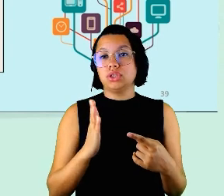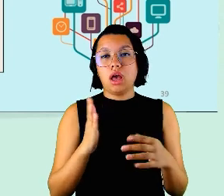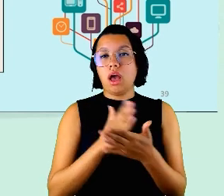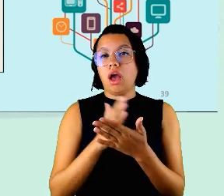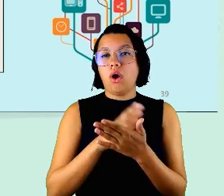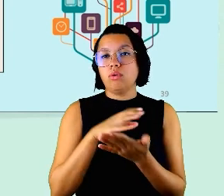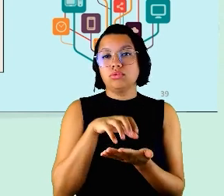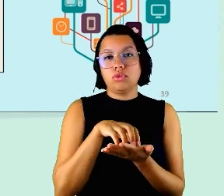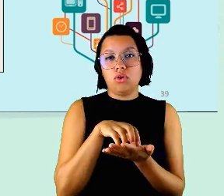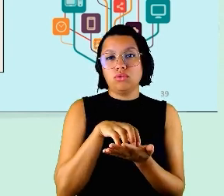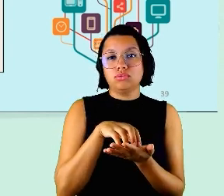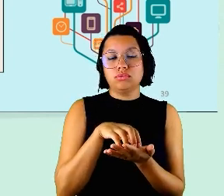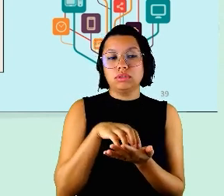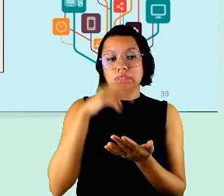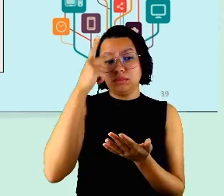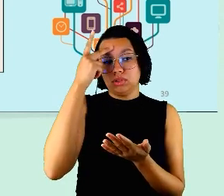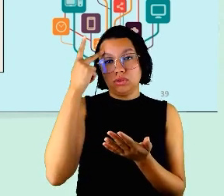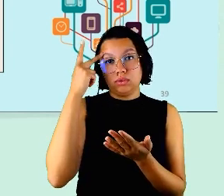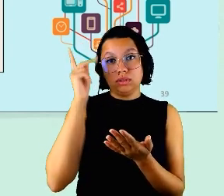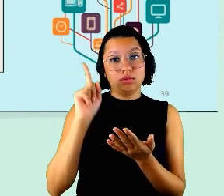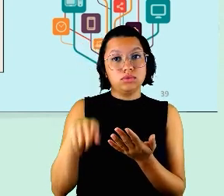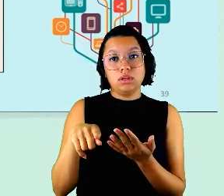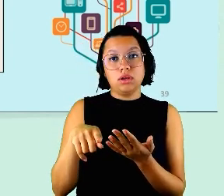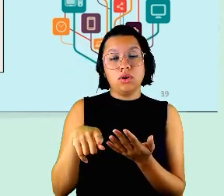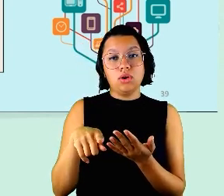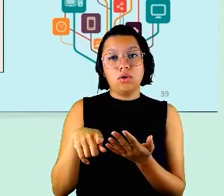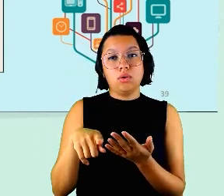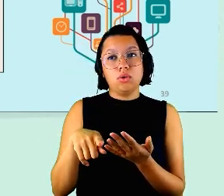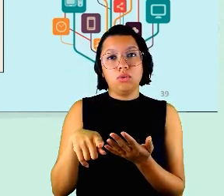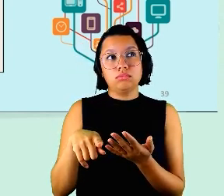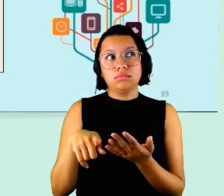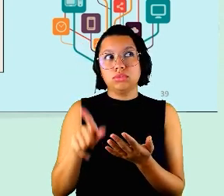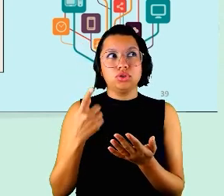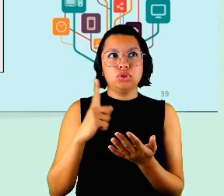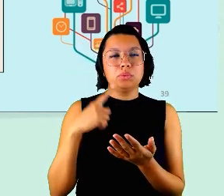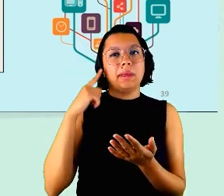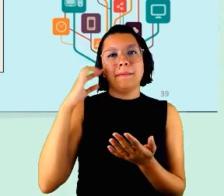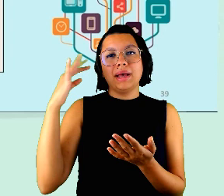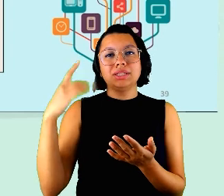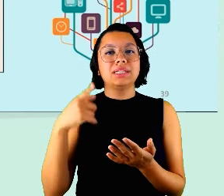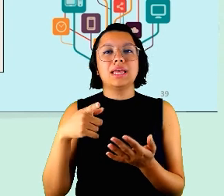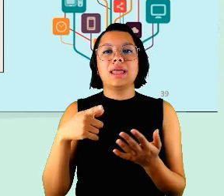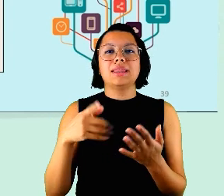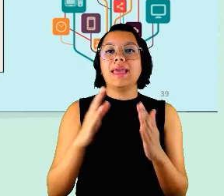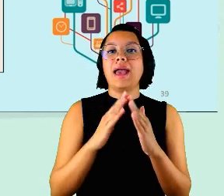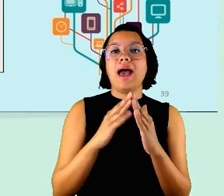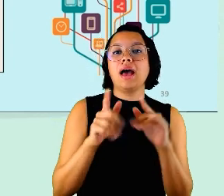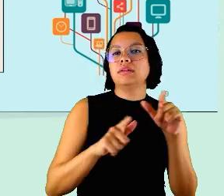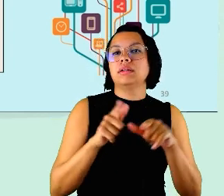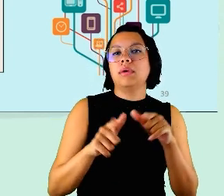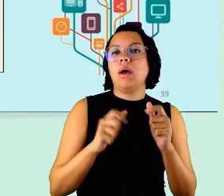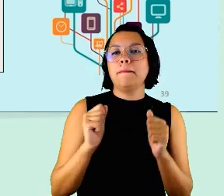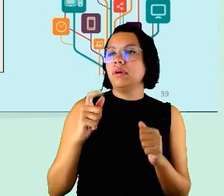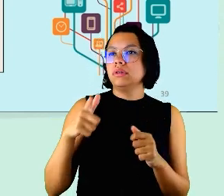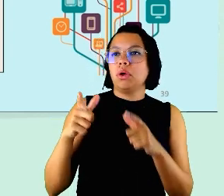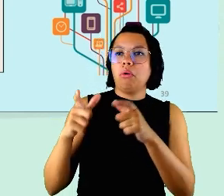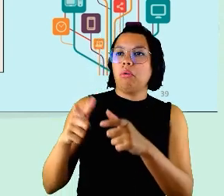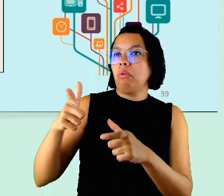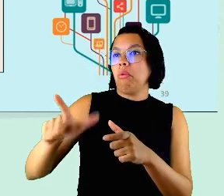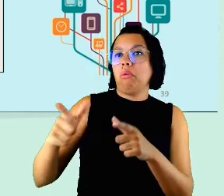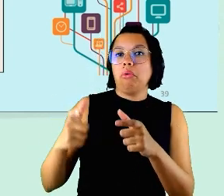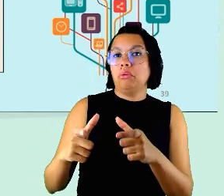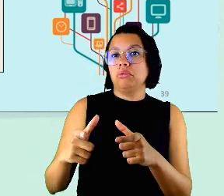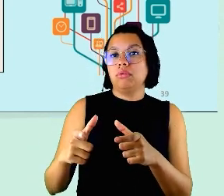em que as pessoas não são necessárias a gente não imagina que elas estejam em casa trabalhando elas podem estar no lugar que elas quiserem no